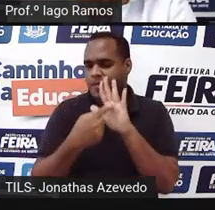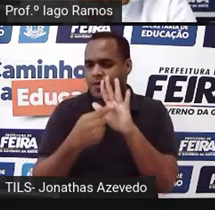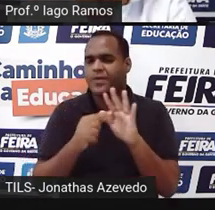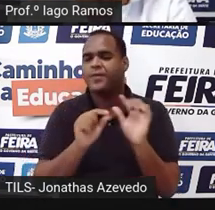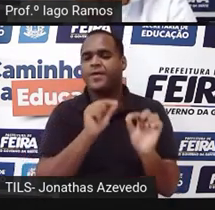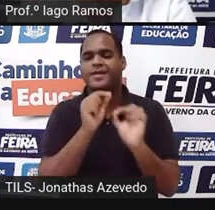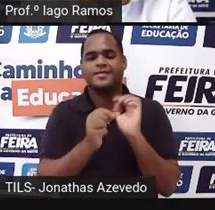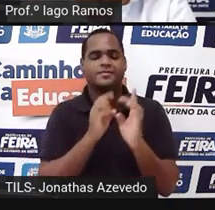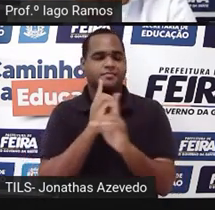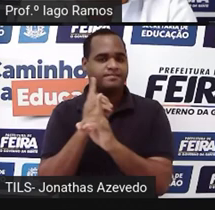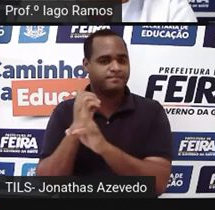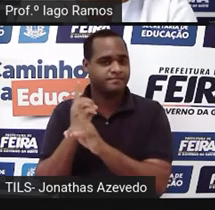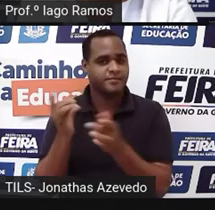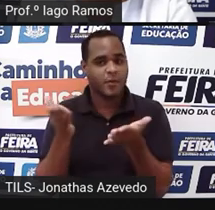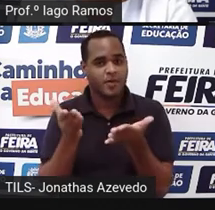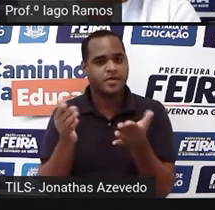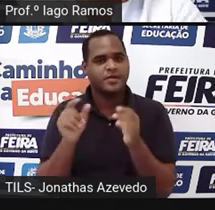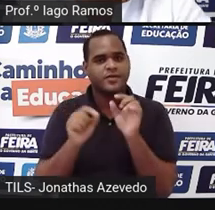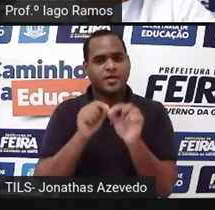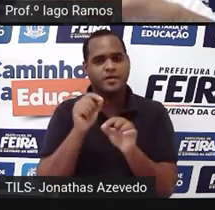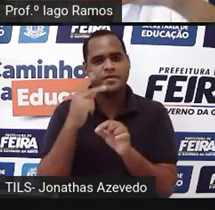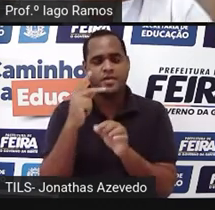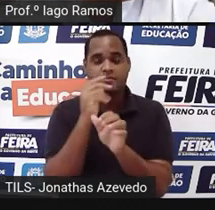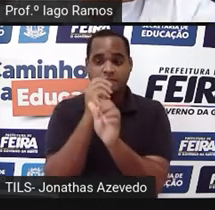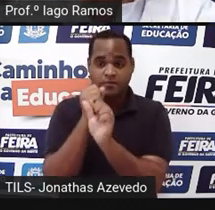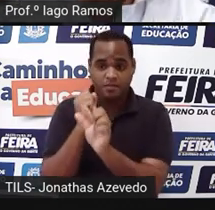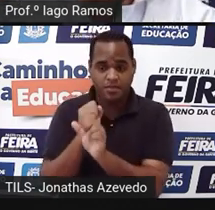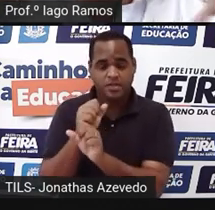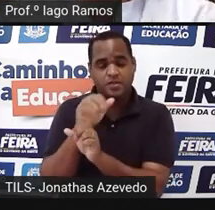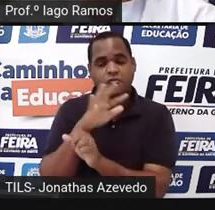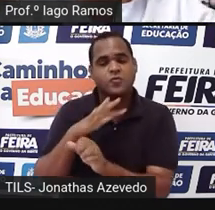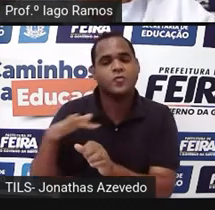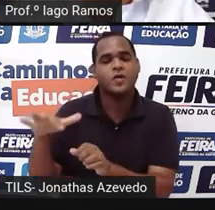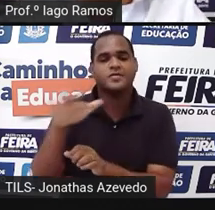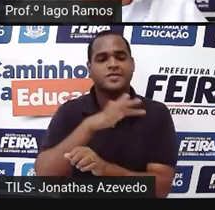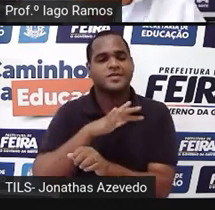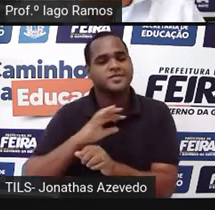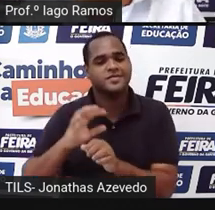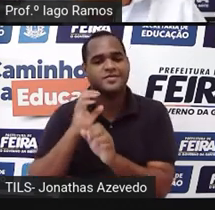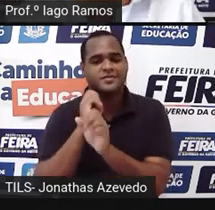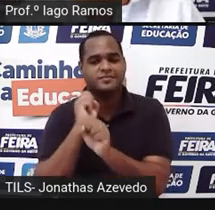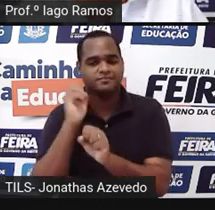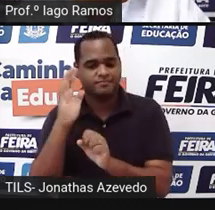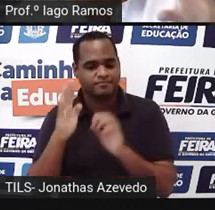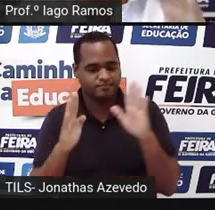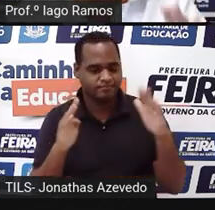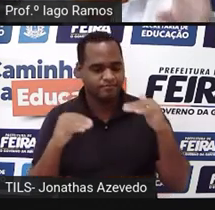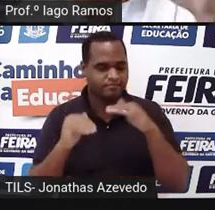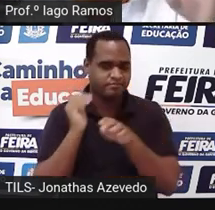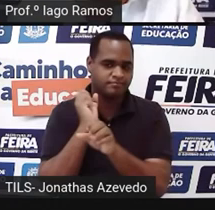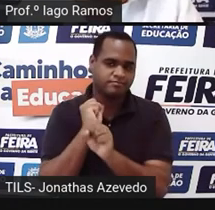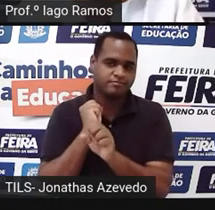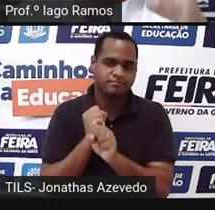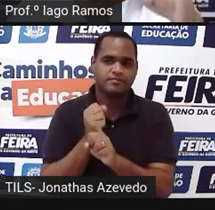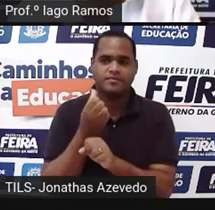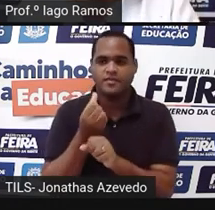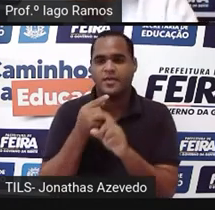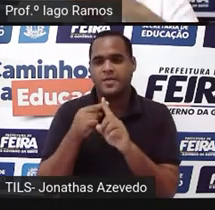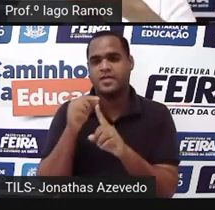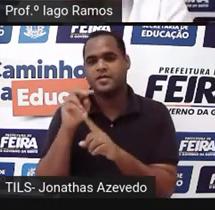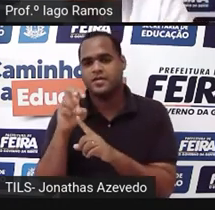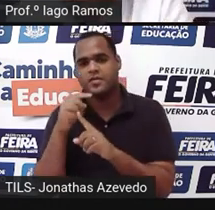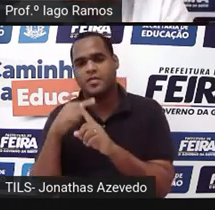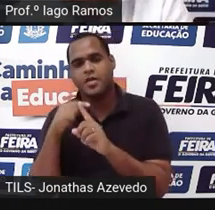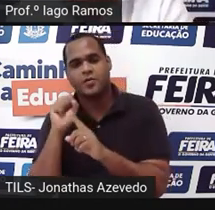perímetro o perímetro agora é só somar todas as medidas de todos os lados da figura 6 mais 5 mais